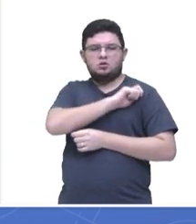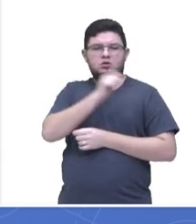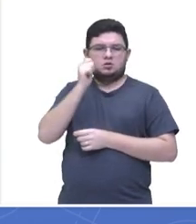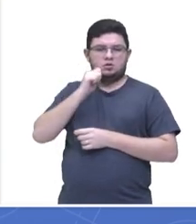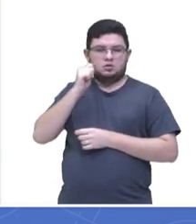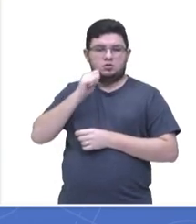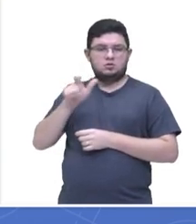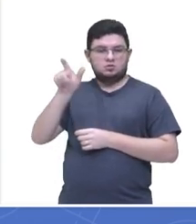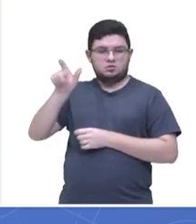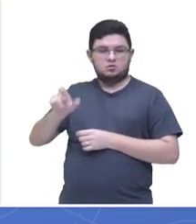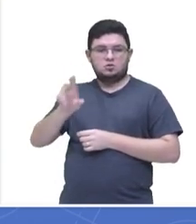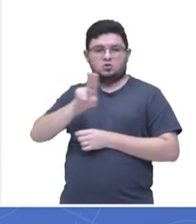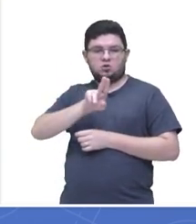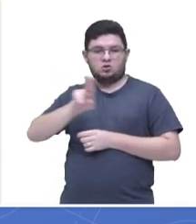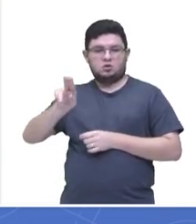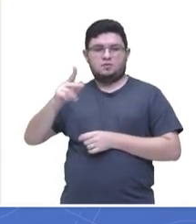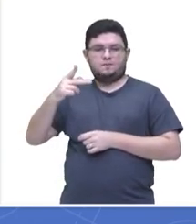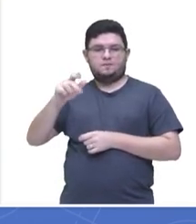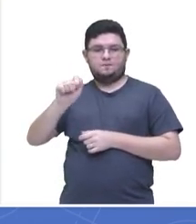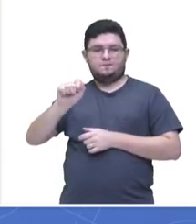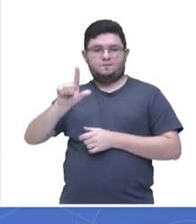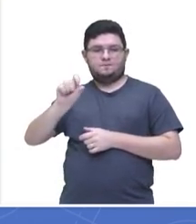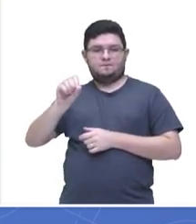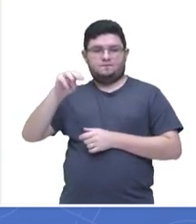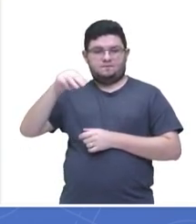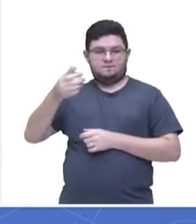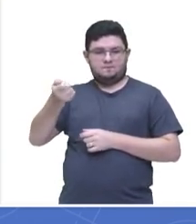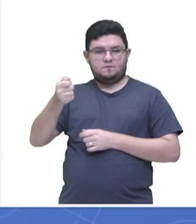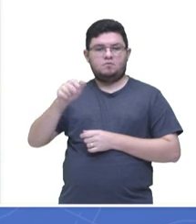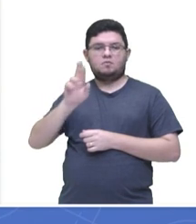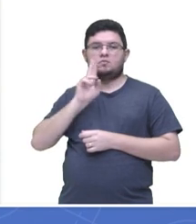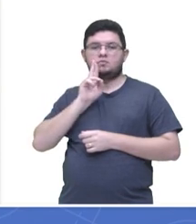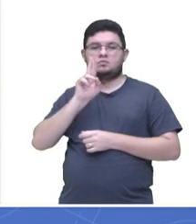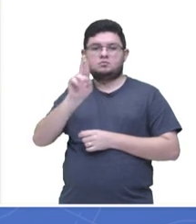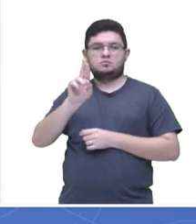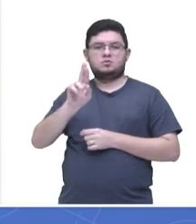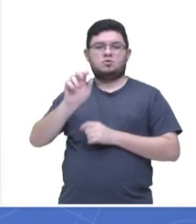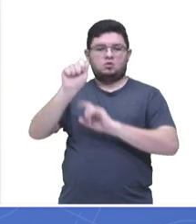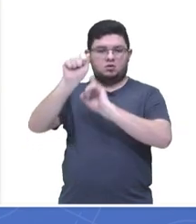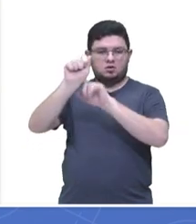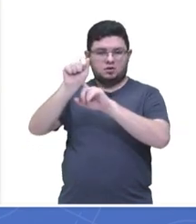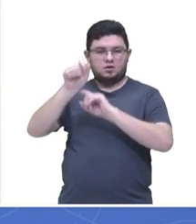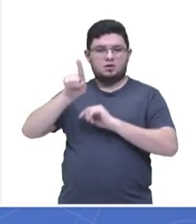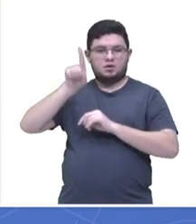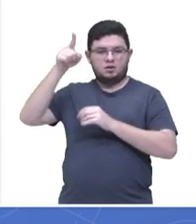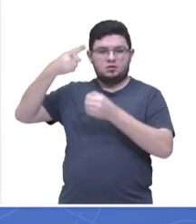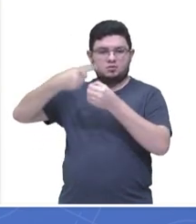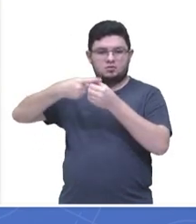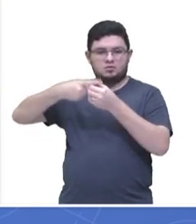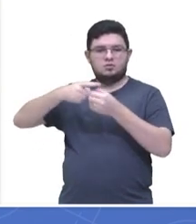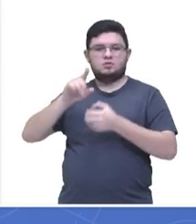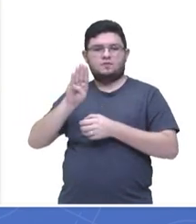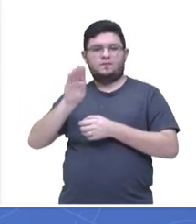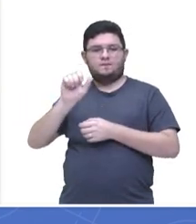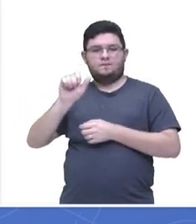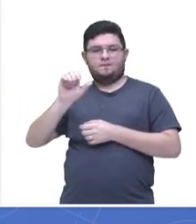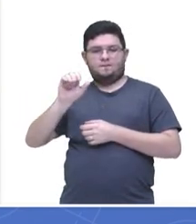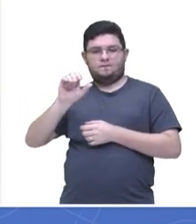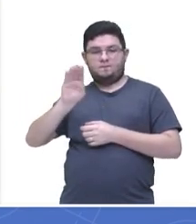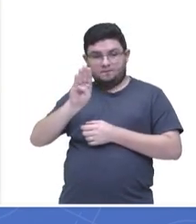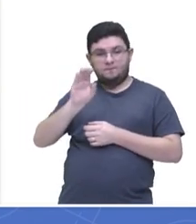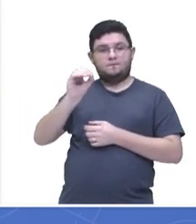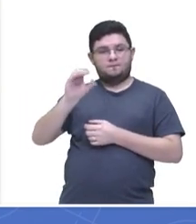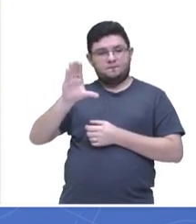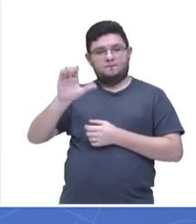Paloma, ela é da escola estadual Lucas Pena. Boca do Acre, olha aí o pessoal do PURUS participando. Ela disse também que é a